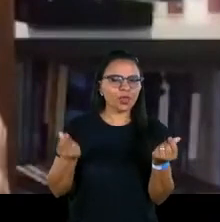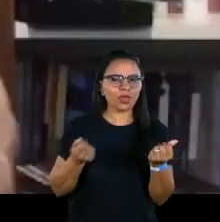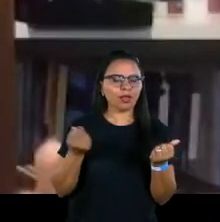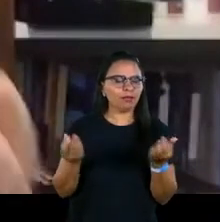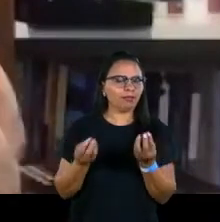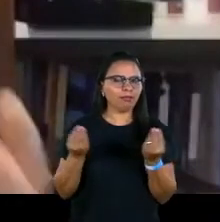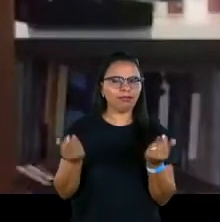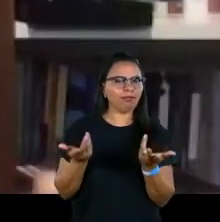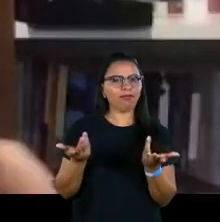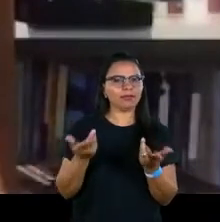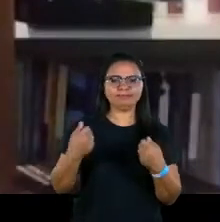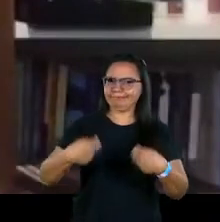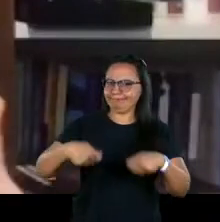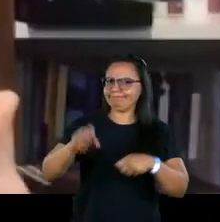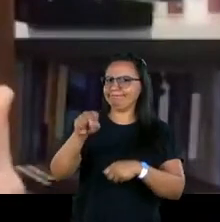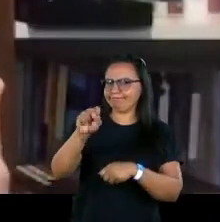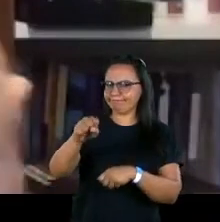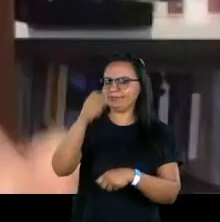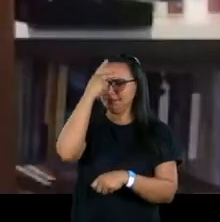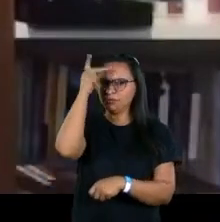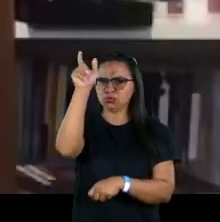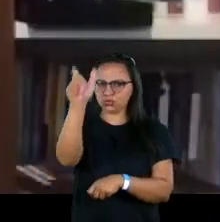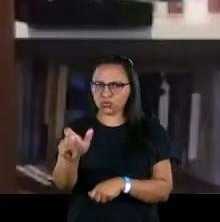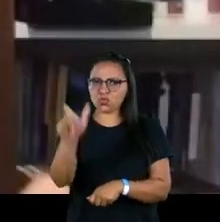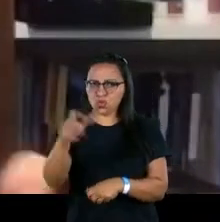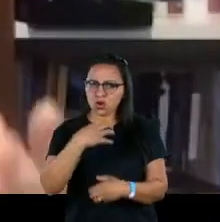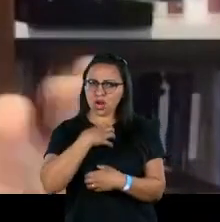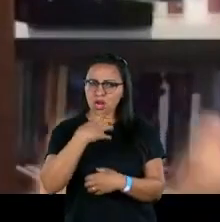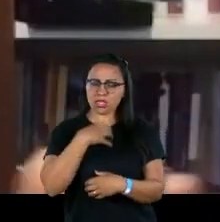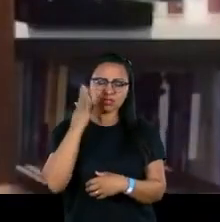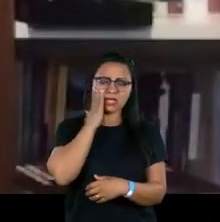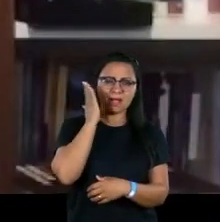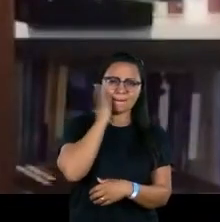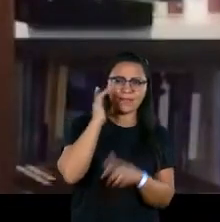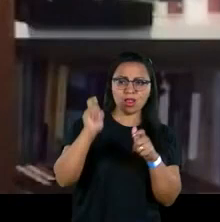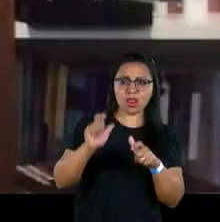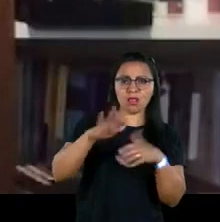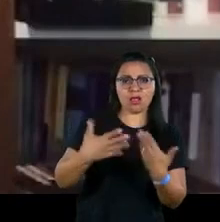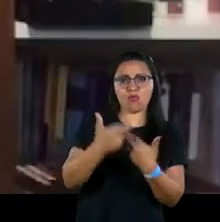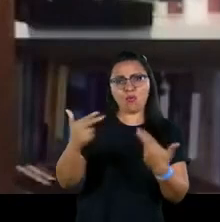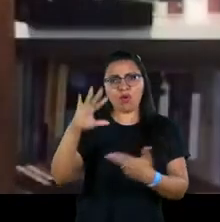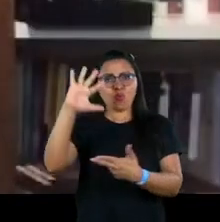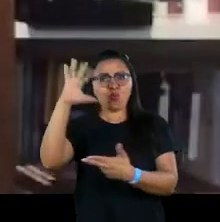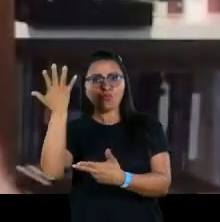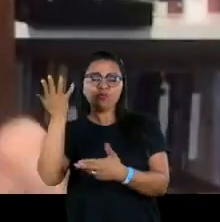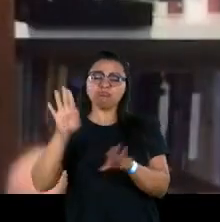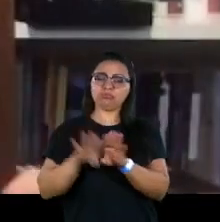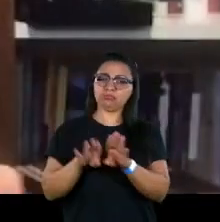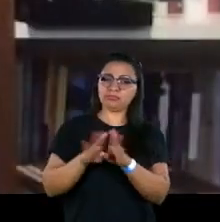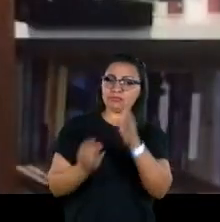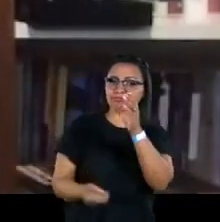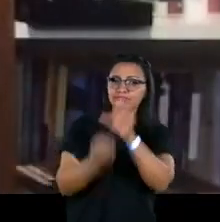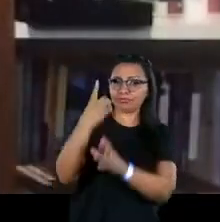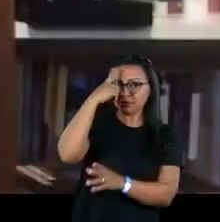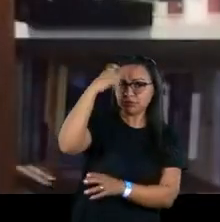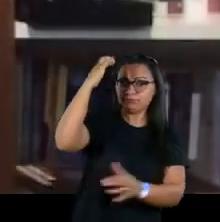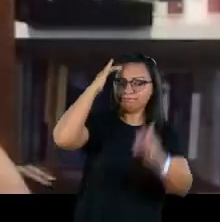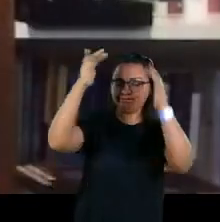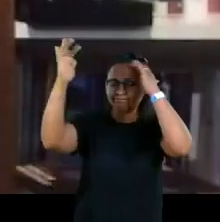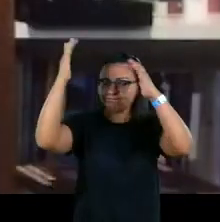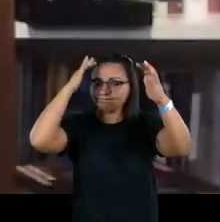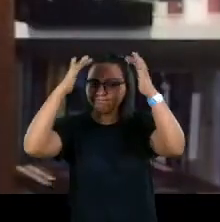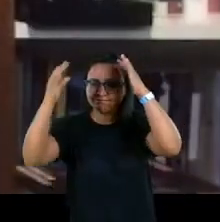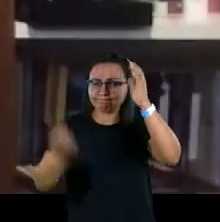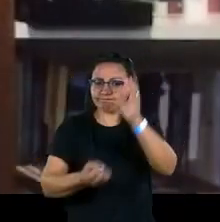uma necessidade efetiva do homem se situar na realidade, como mesmo criar o seu imaginário,